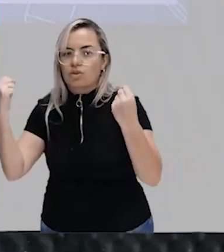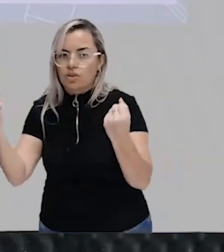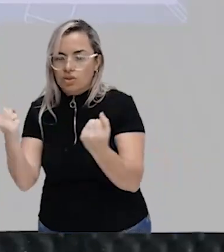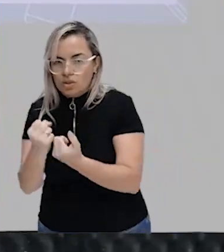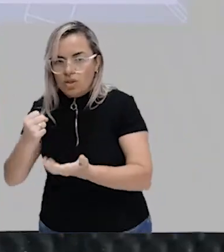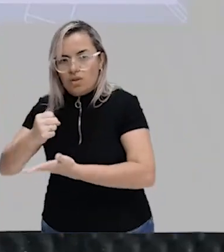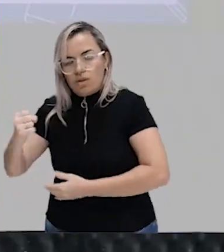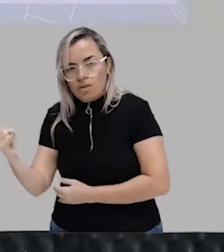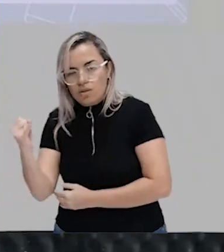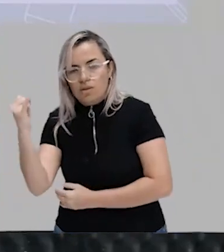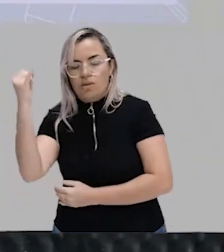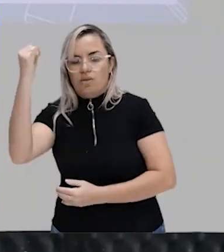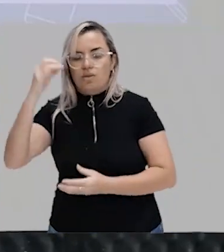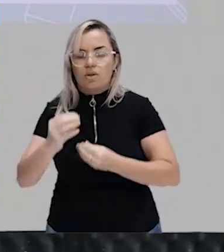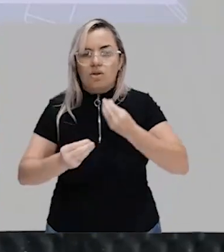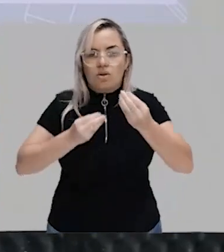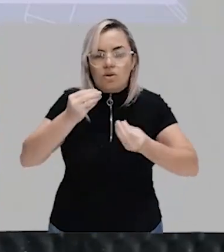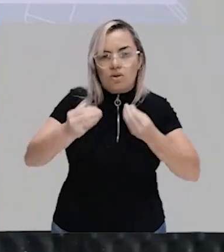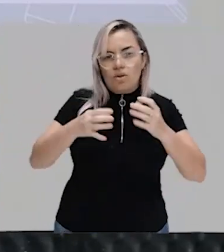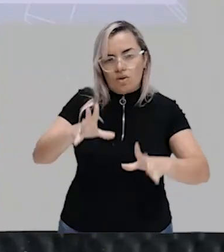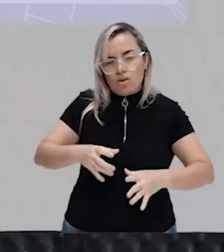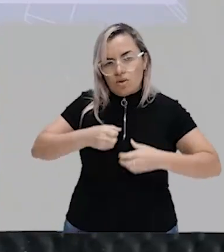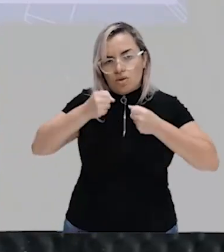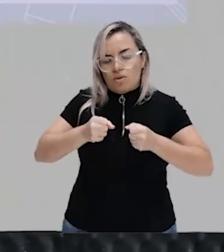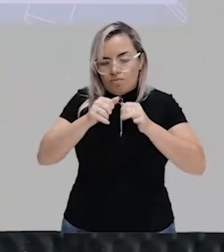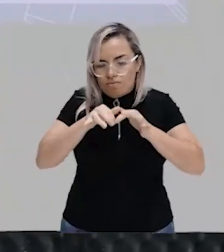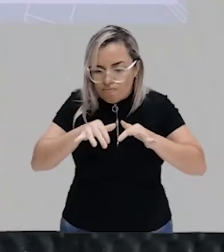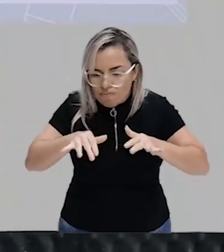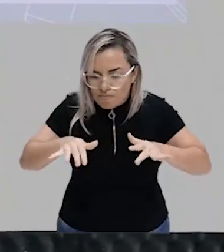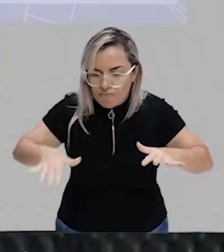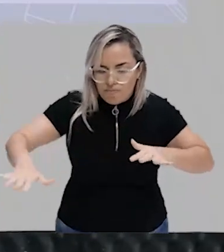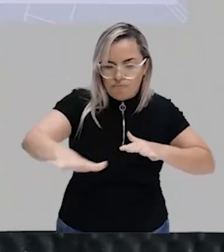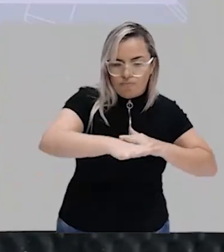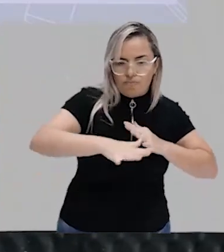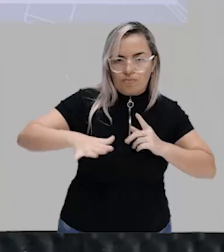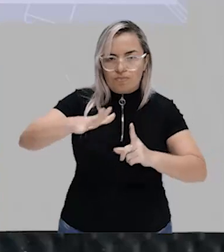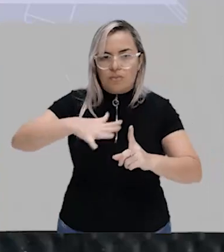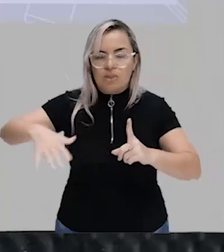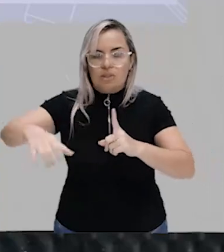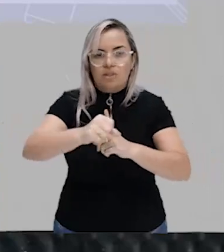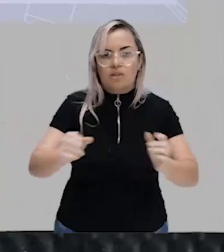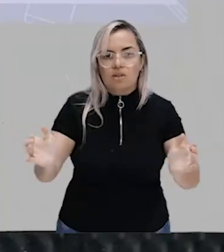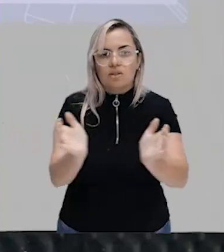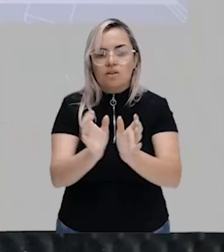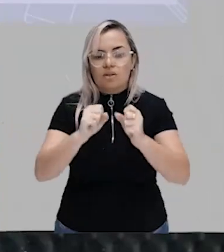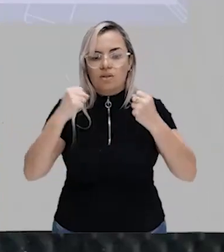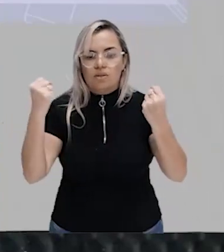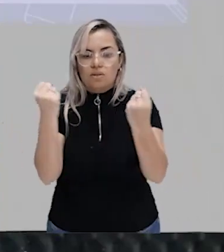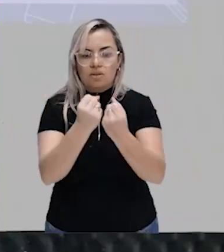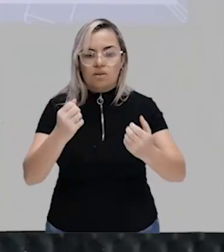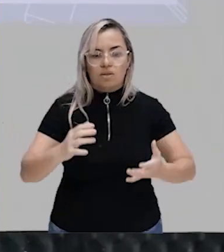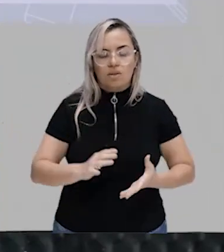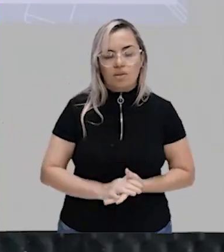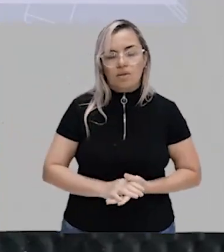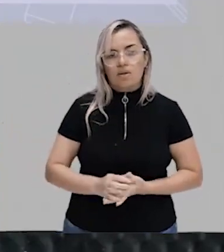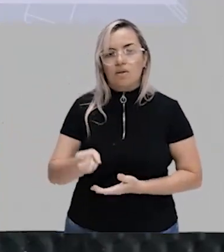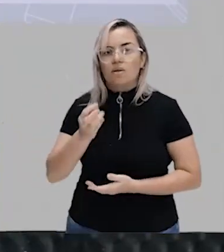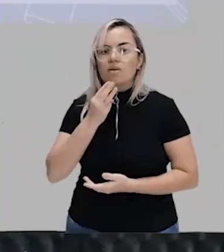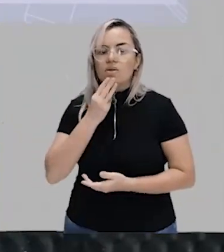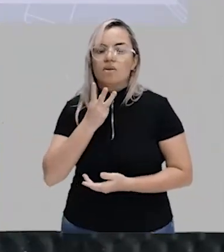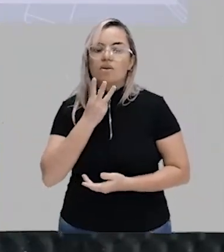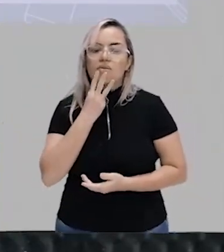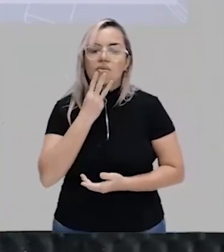forma como o poder está permeado está sendo distribuído nessas dimensões. Para Weber